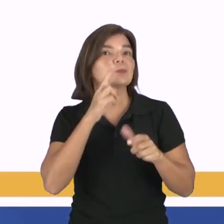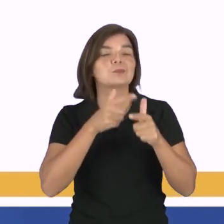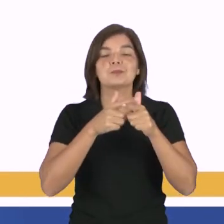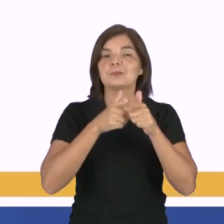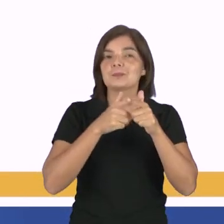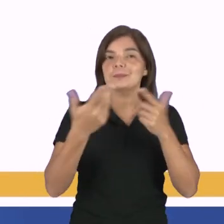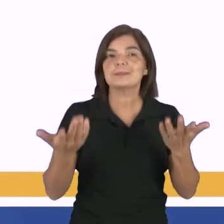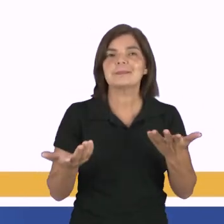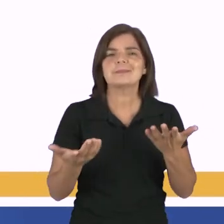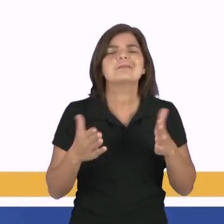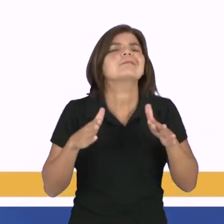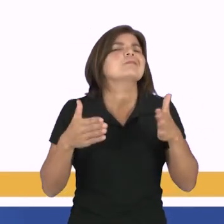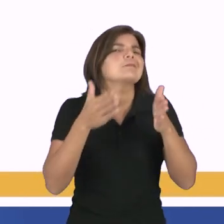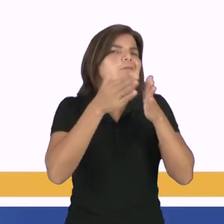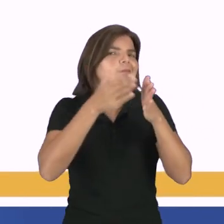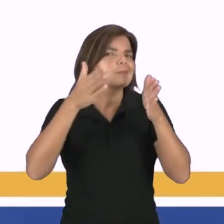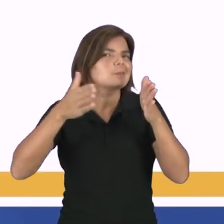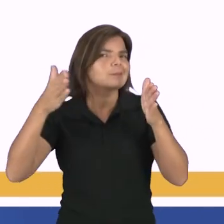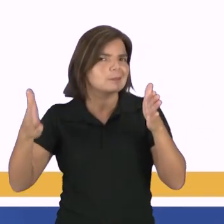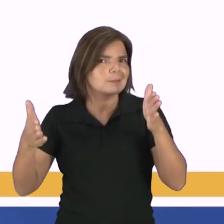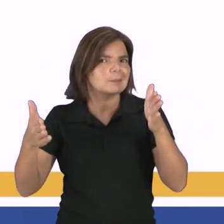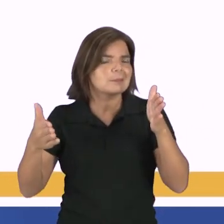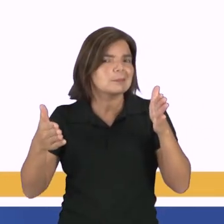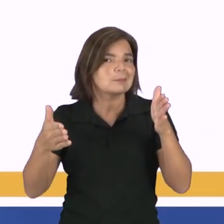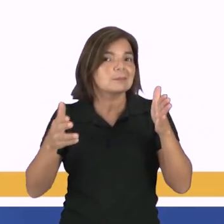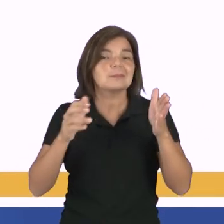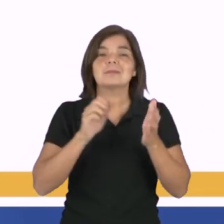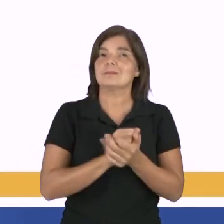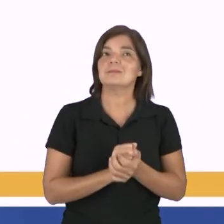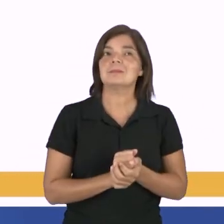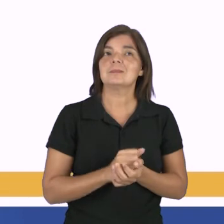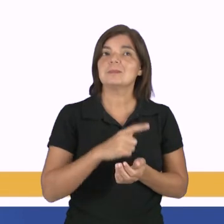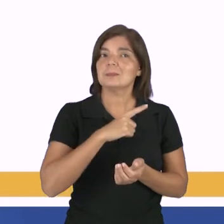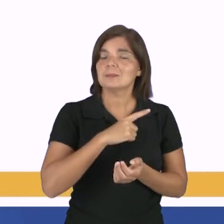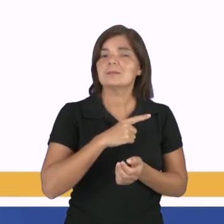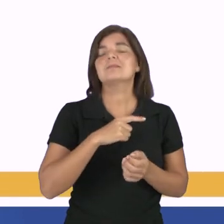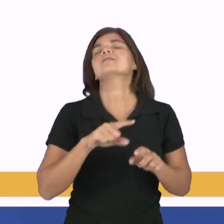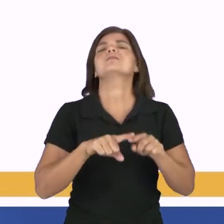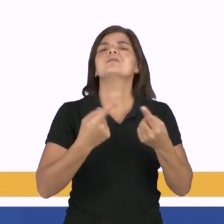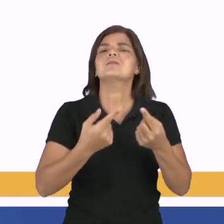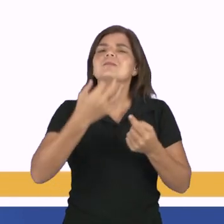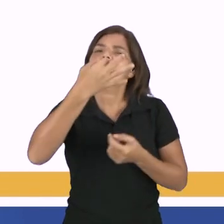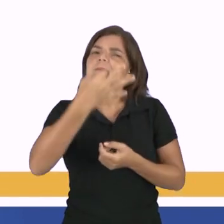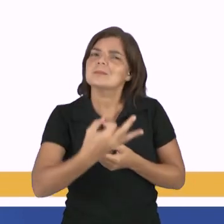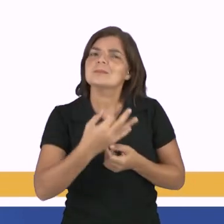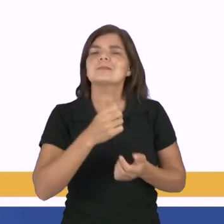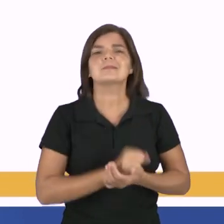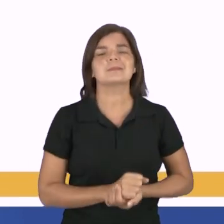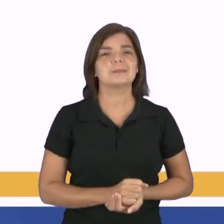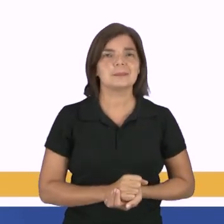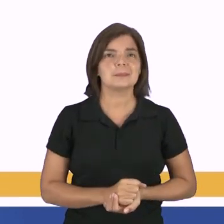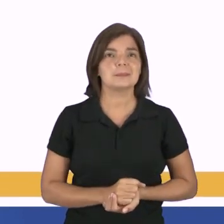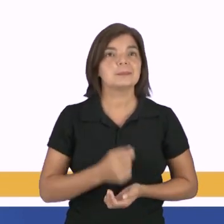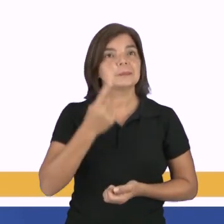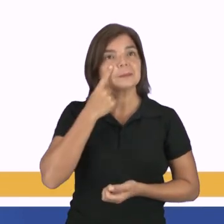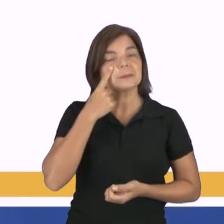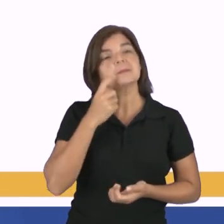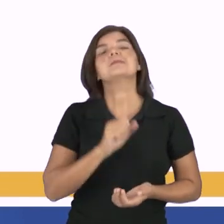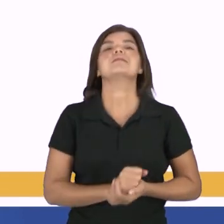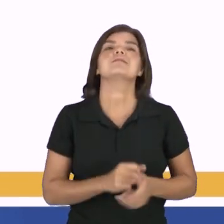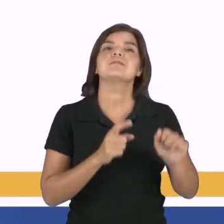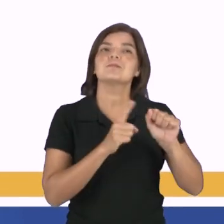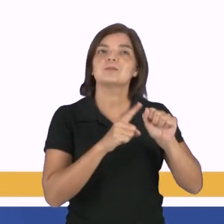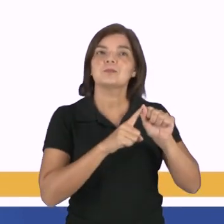problemas. Qual é a sequência de A até a letra D que preenche corretamente essas lacunas? Vamos ver então?